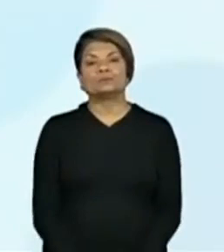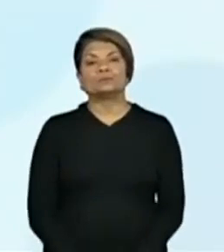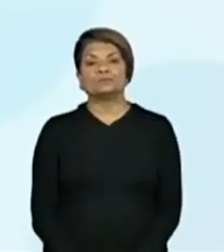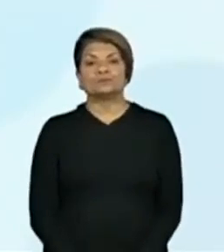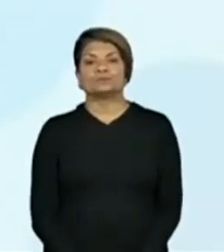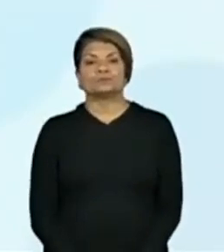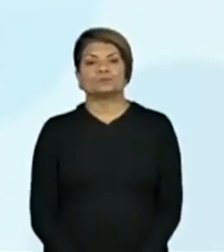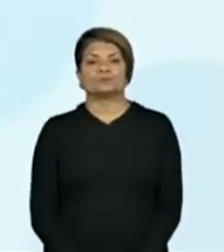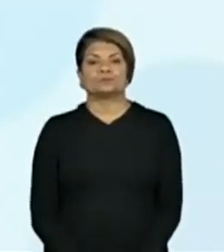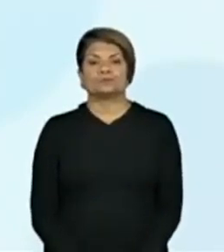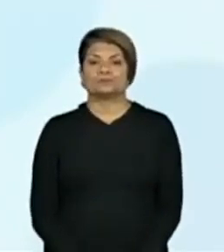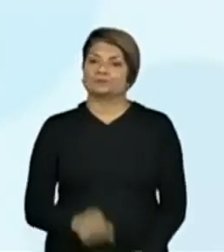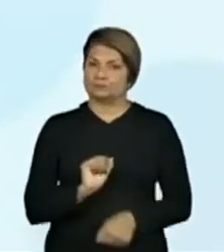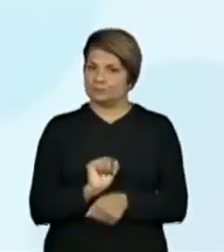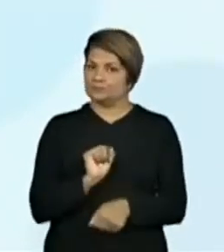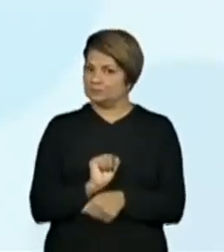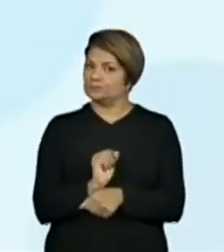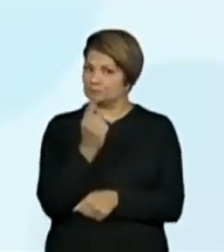Vamos lá, turminha.